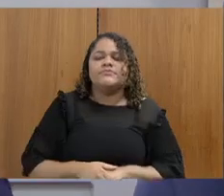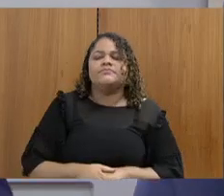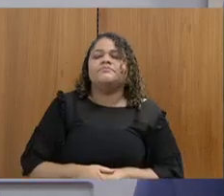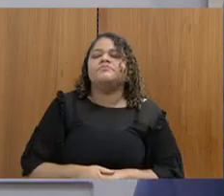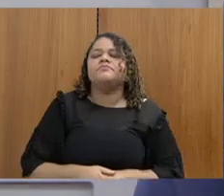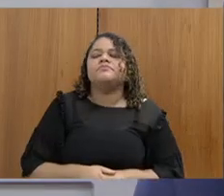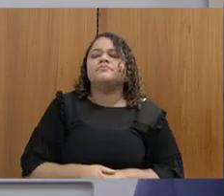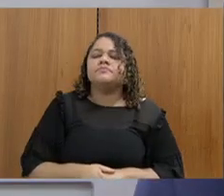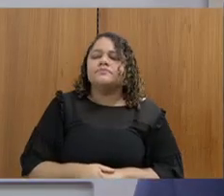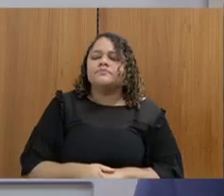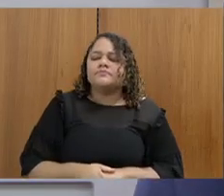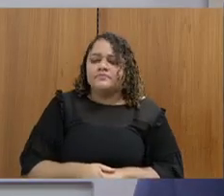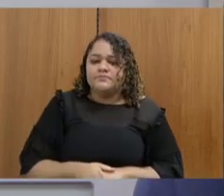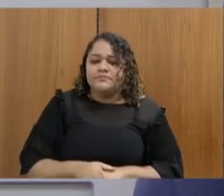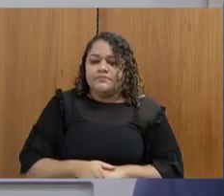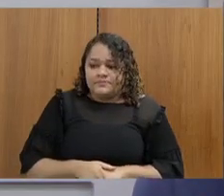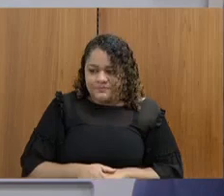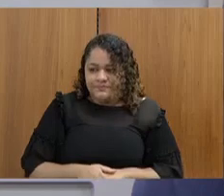Bom,